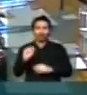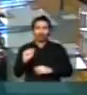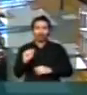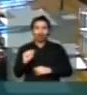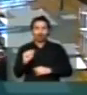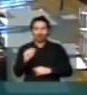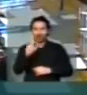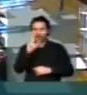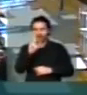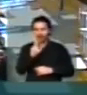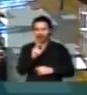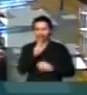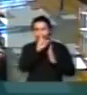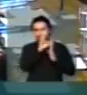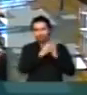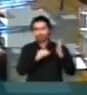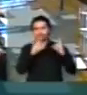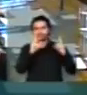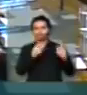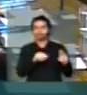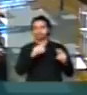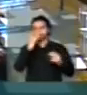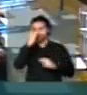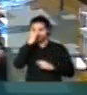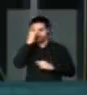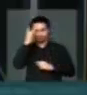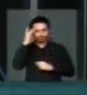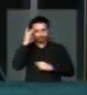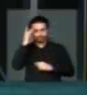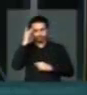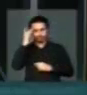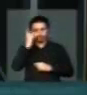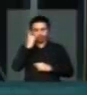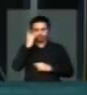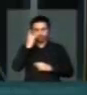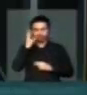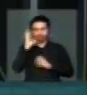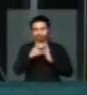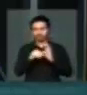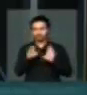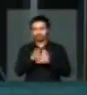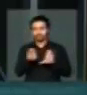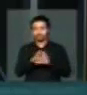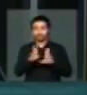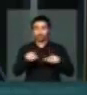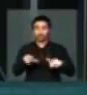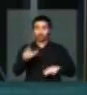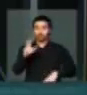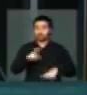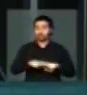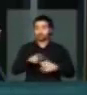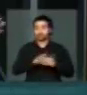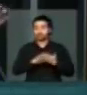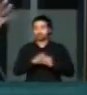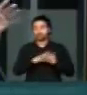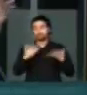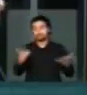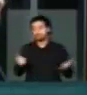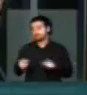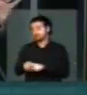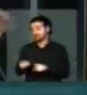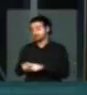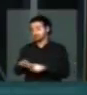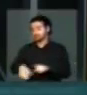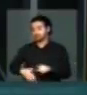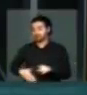exemplo dos que roubam de cima, aqueles de gravata e capital que nunca se dão mal, malandros candidatos a,